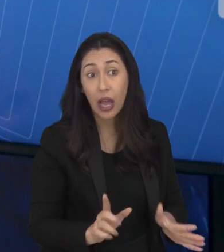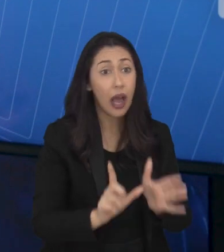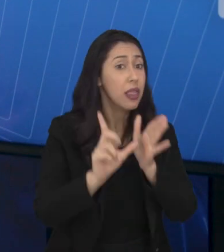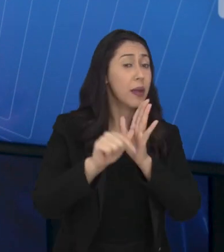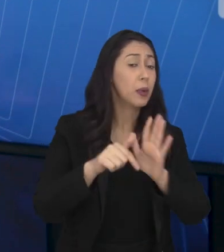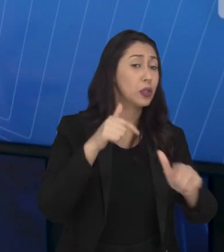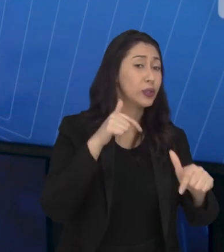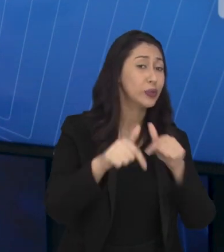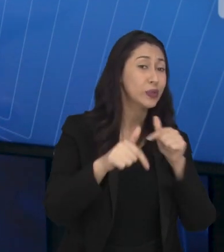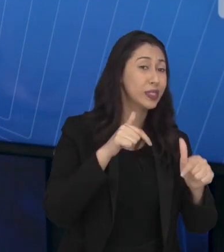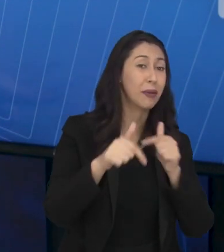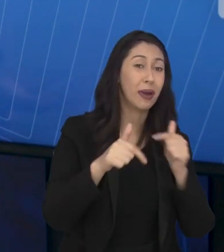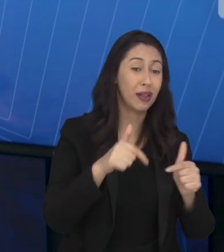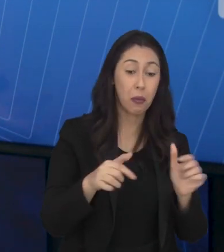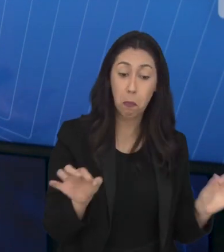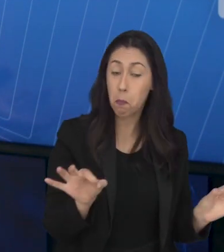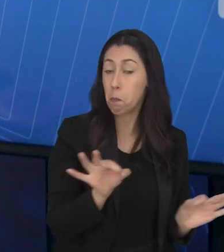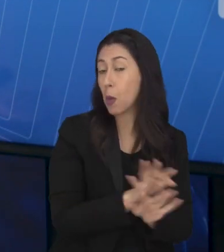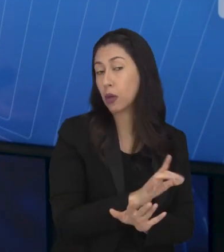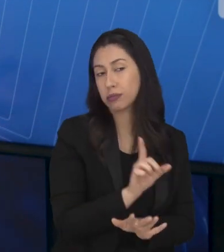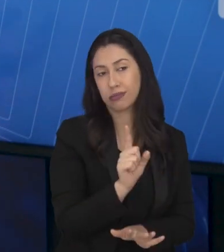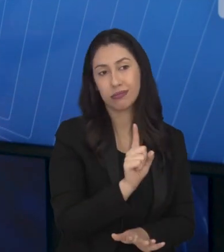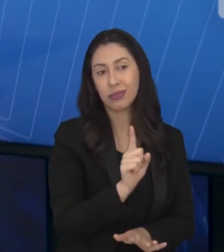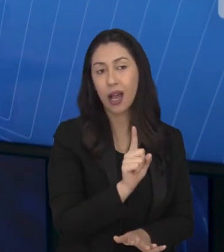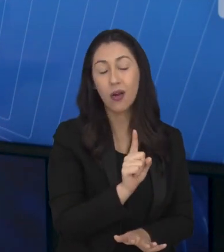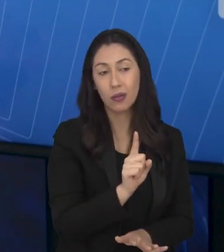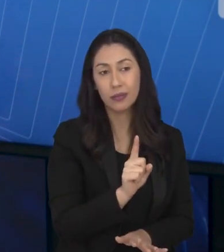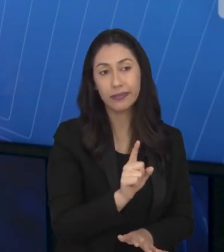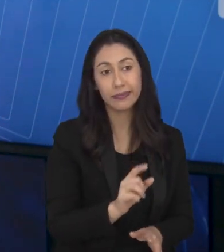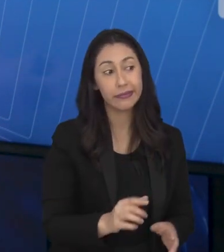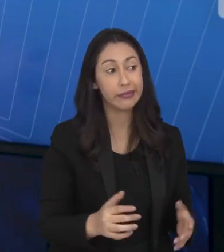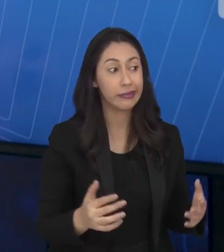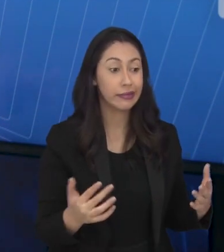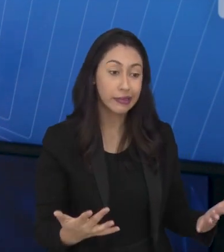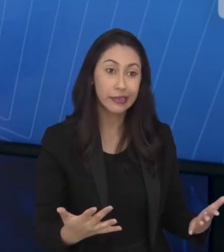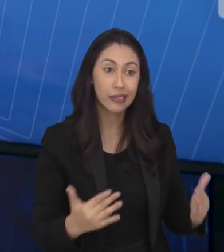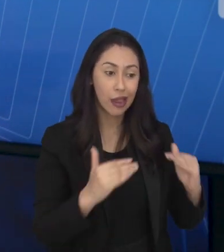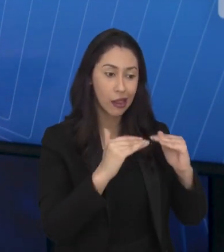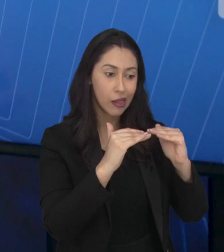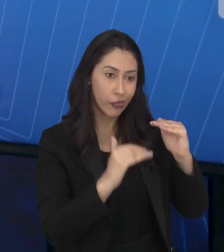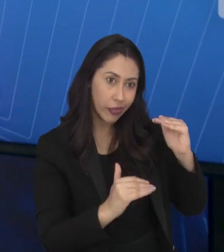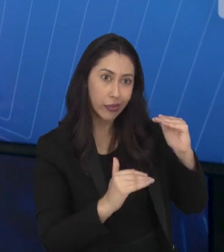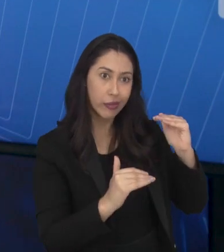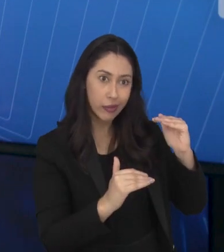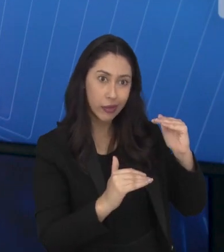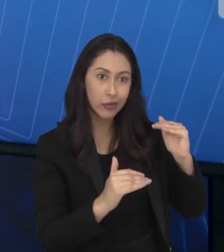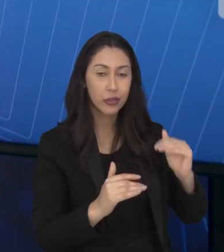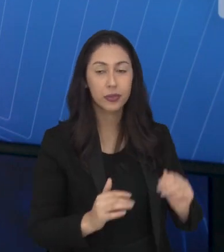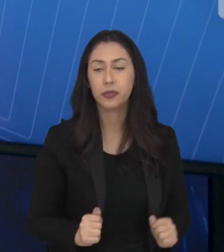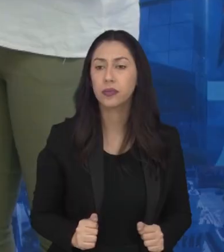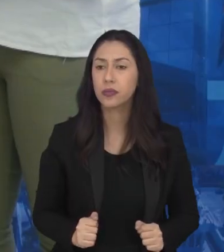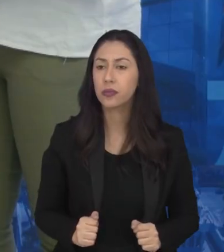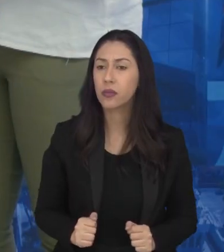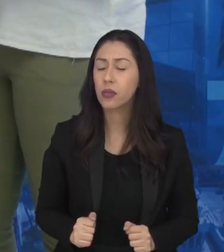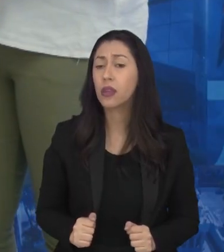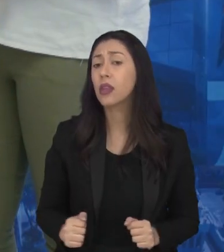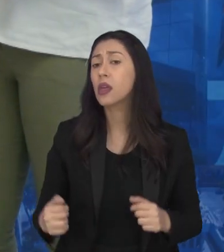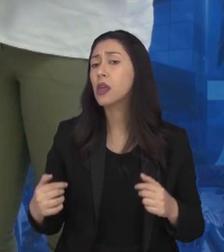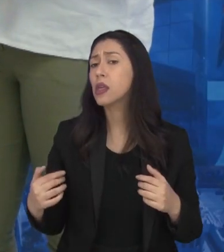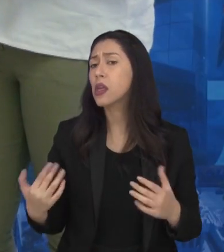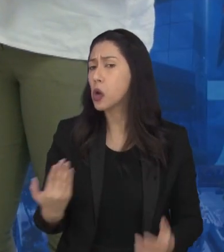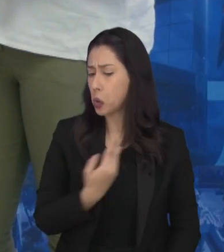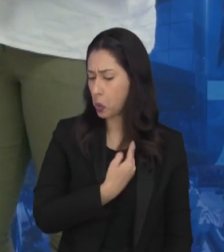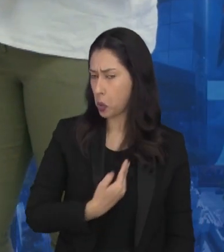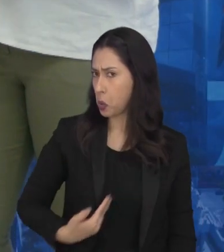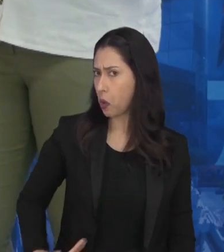de trabalho, ele não está bem preparado e isso acaba consolidando a desigualdade social. E qual é o papel do